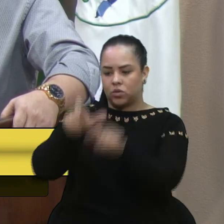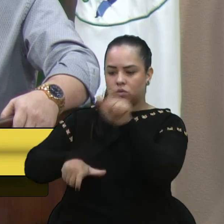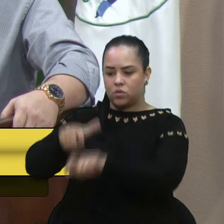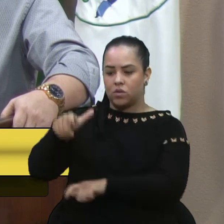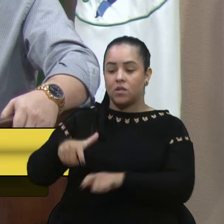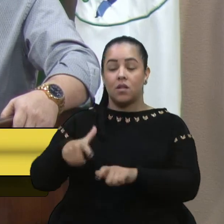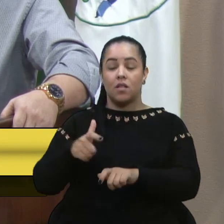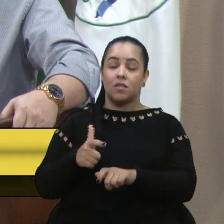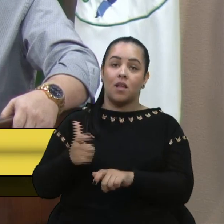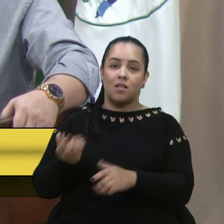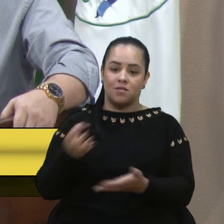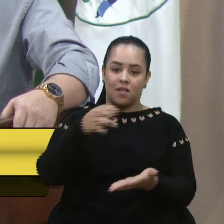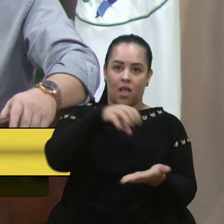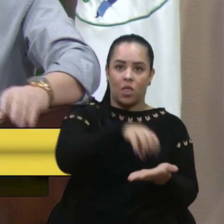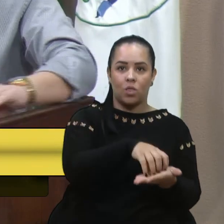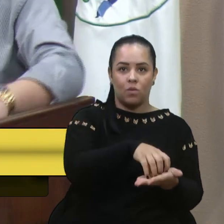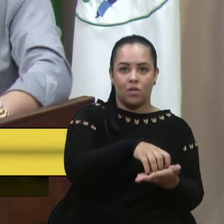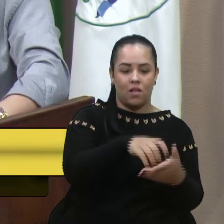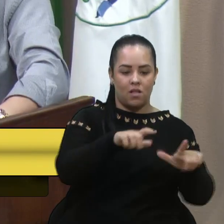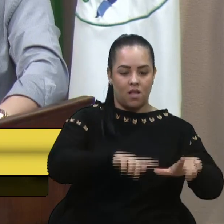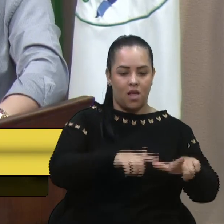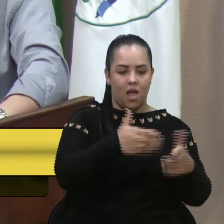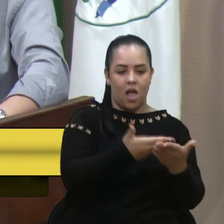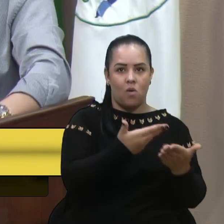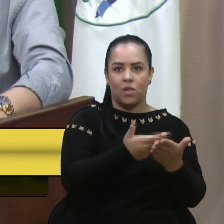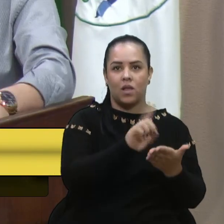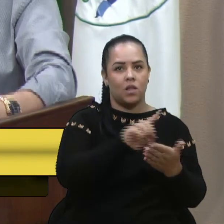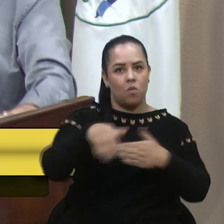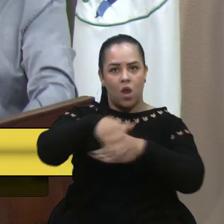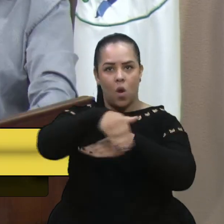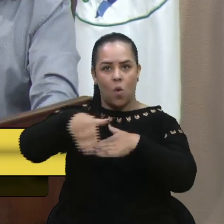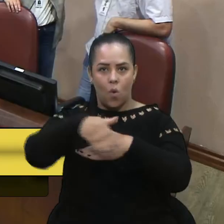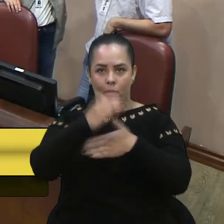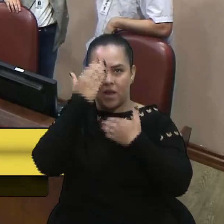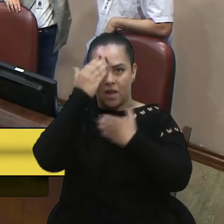aula e não na rua. Muito obrigado Sr. Presidente e Srs. e Srs. Vereadores. Em declaração de lei